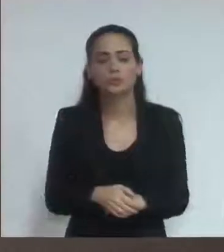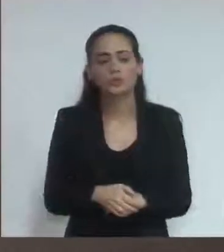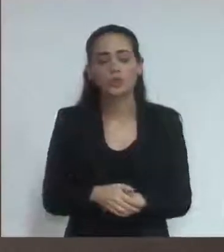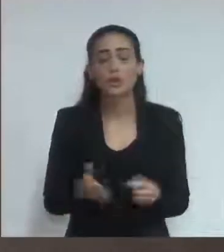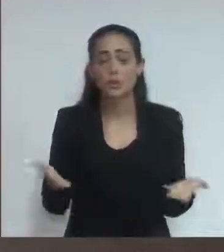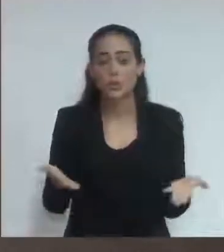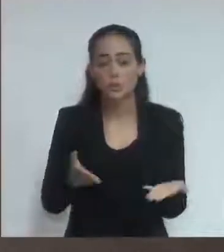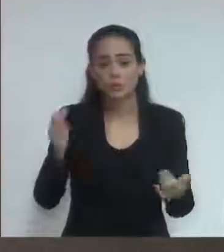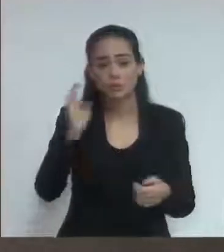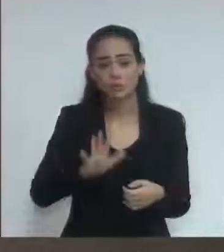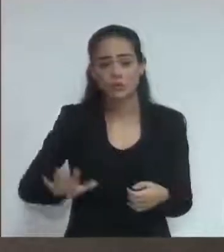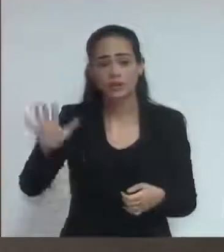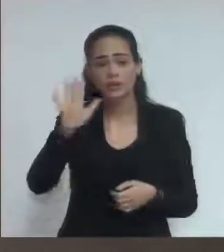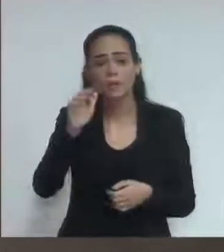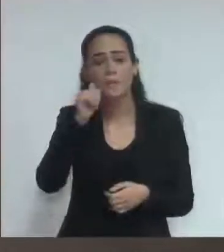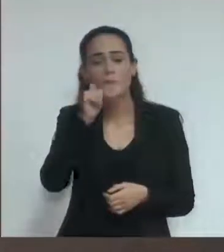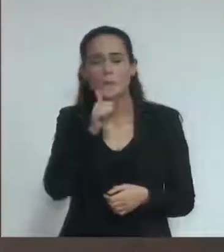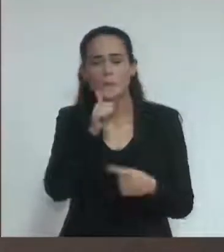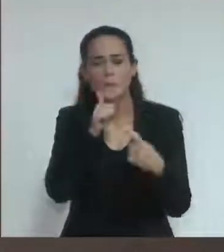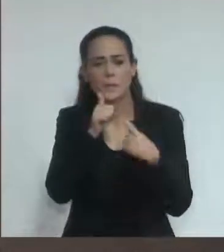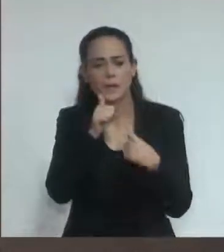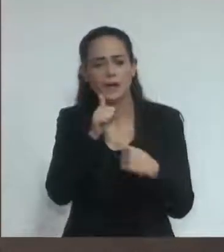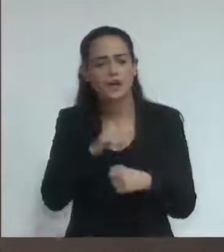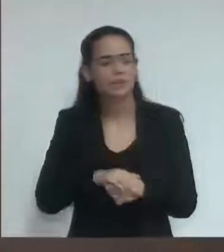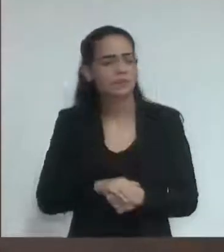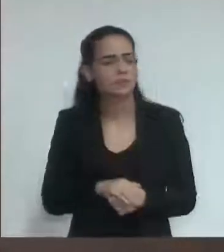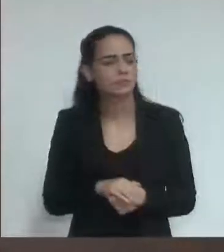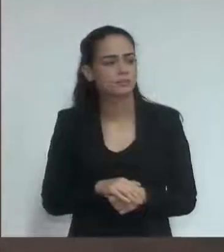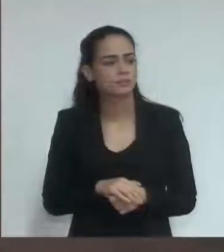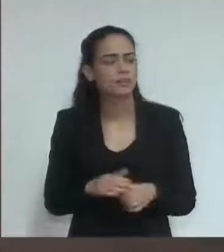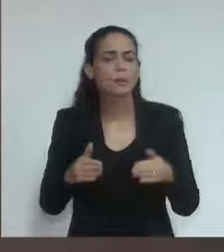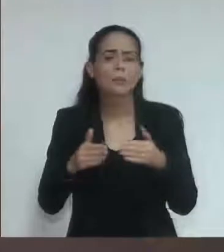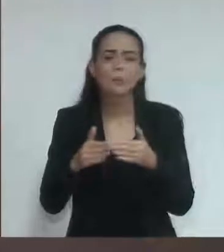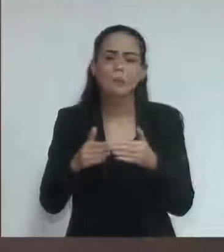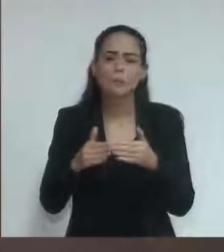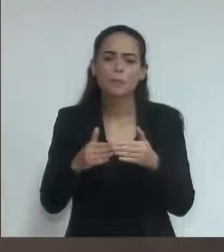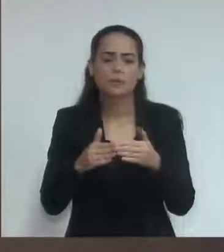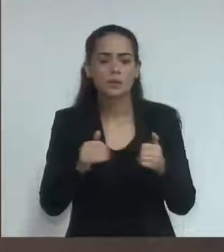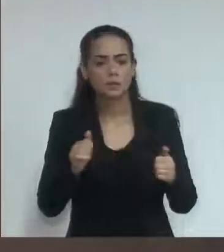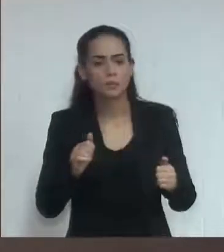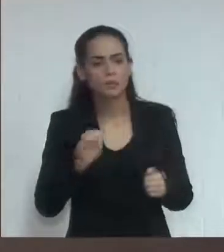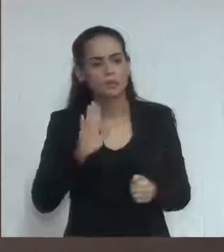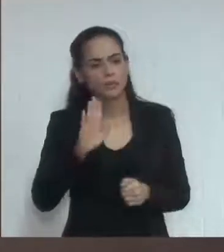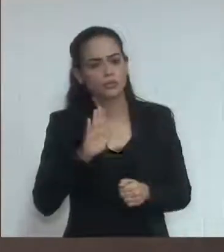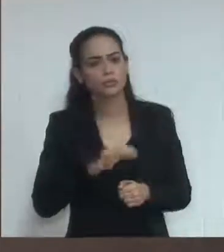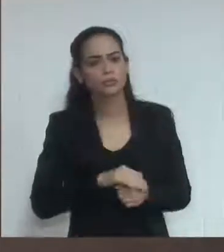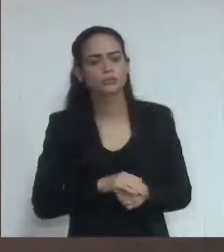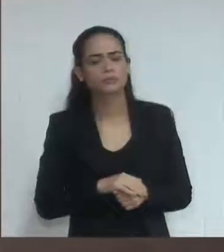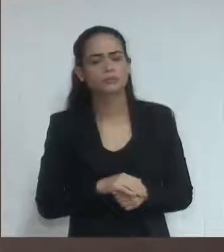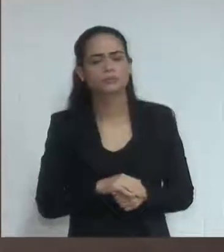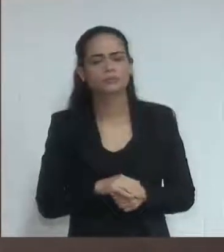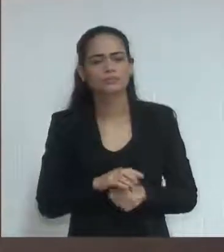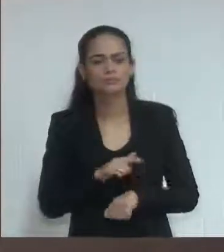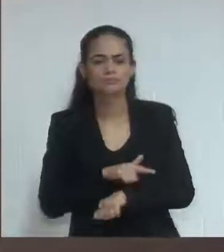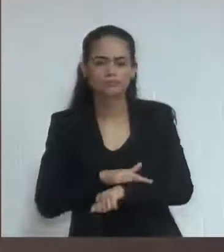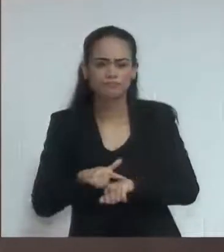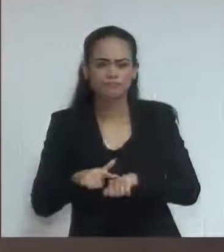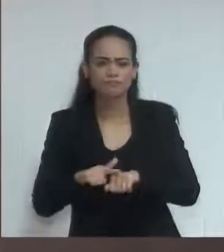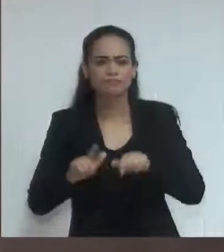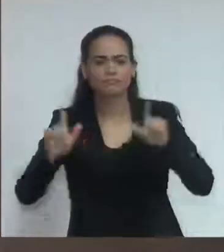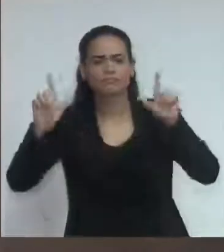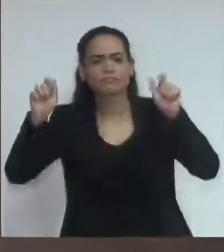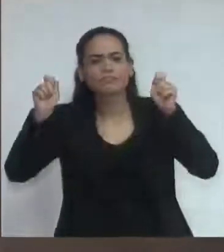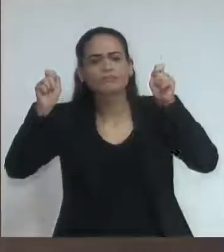são assassinadas só um minutinho vereador gostaria por gentileza mais uma vez pedir para que abaixem os